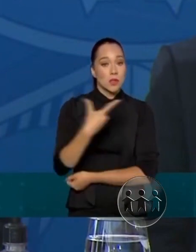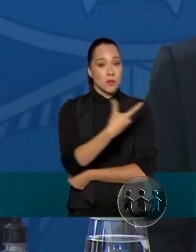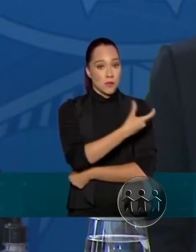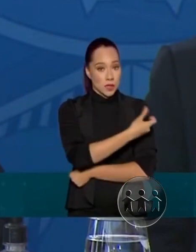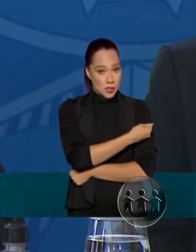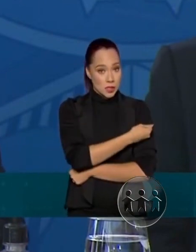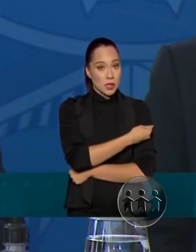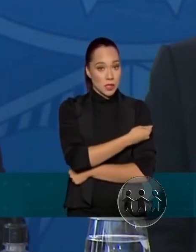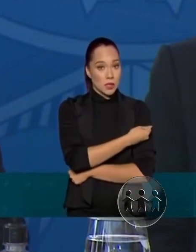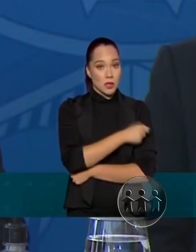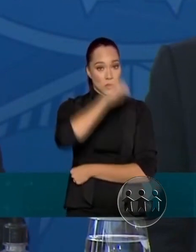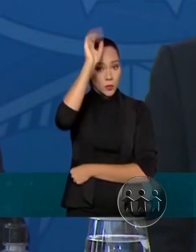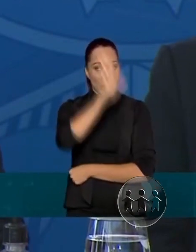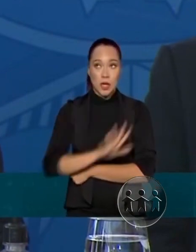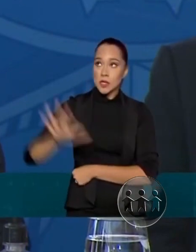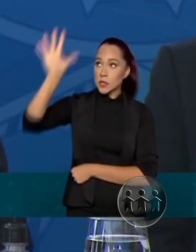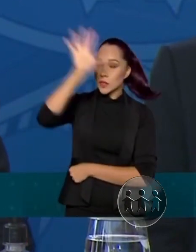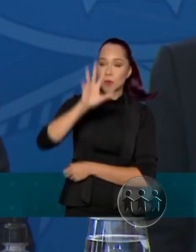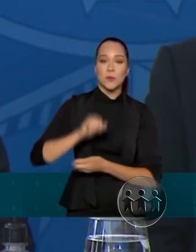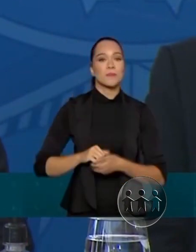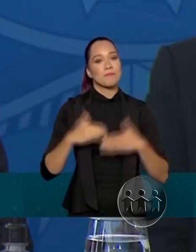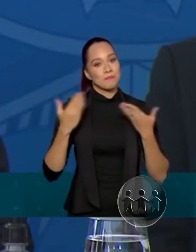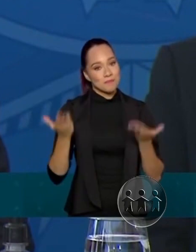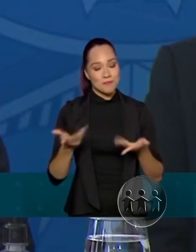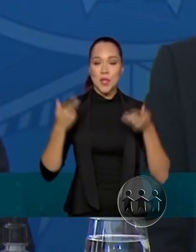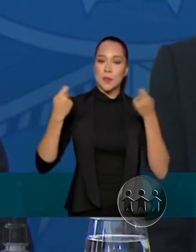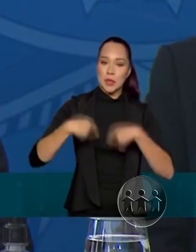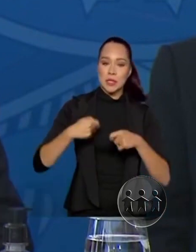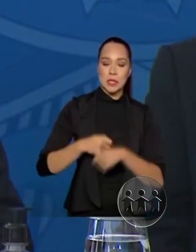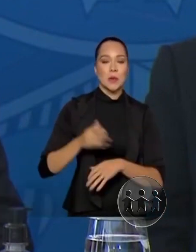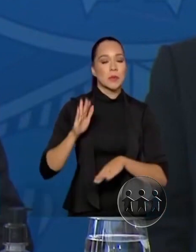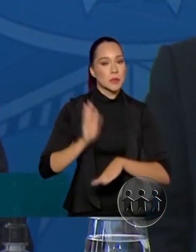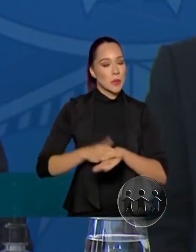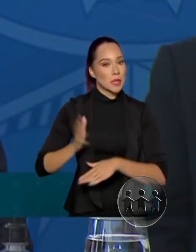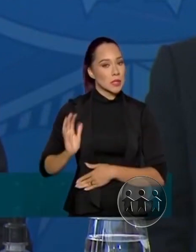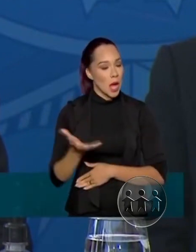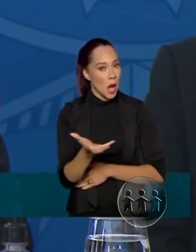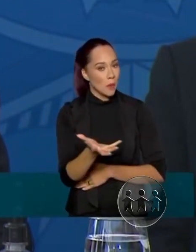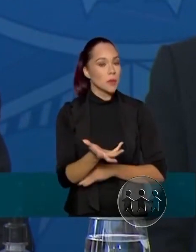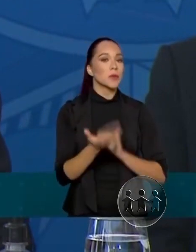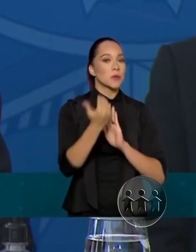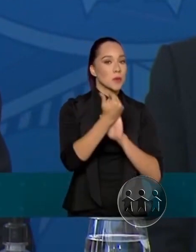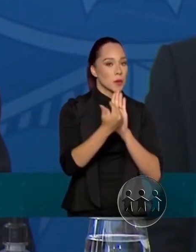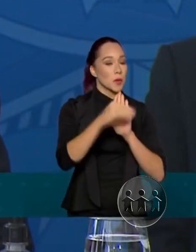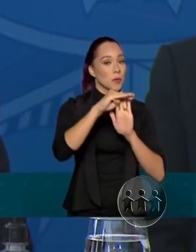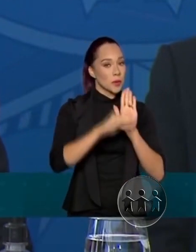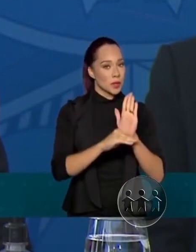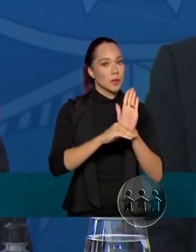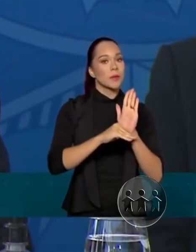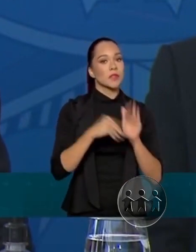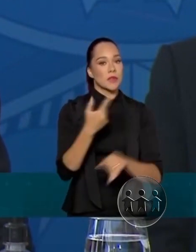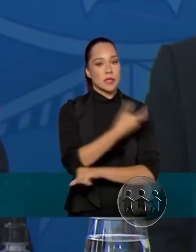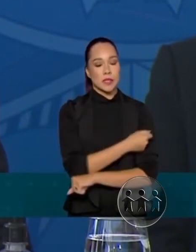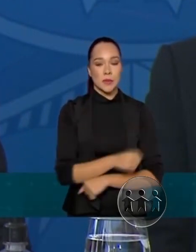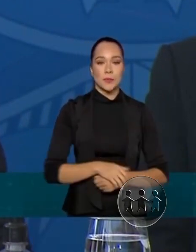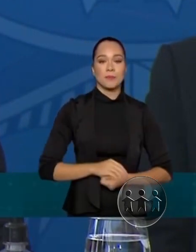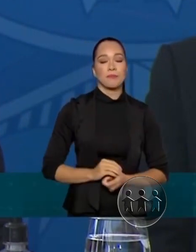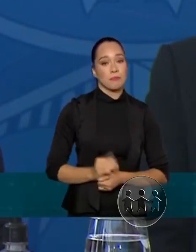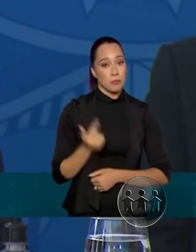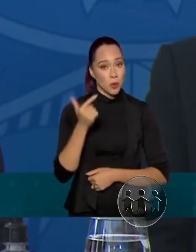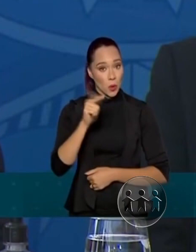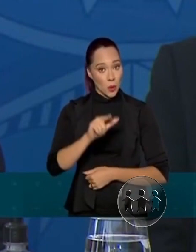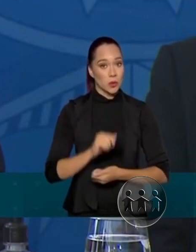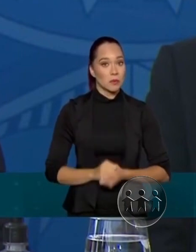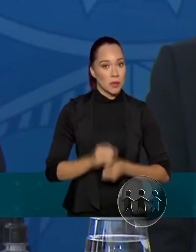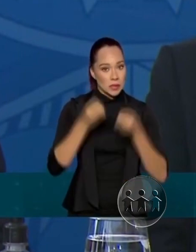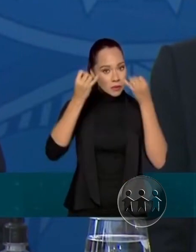em todo o país. Então, precisamos acelerar esse programa de vacinação. Outro ponto, para